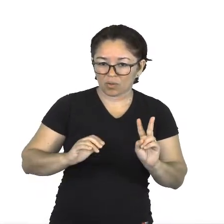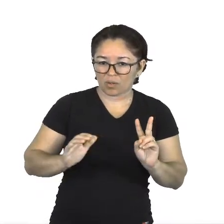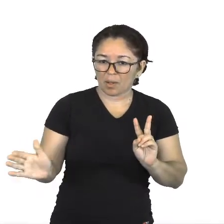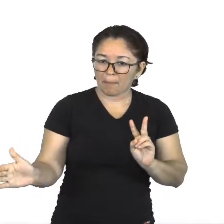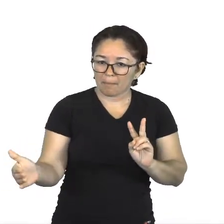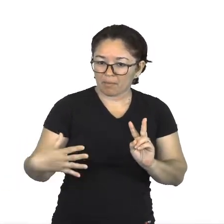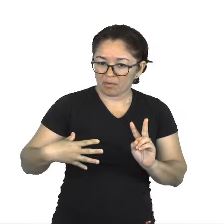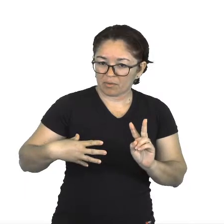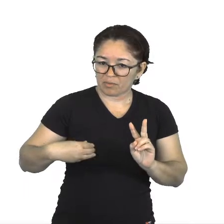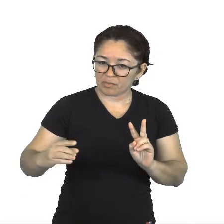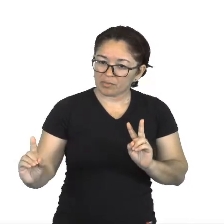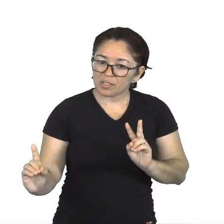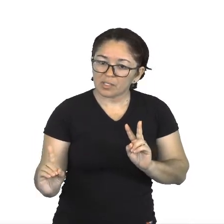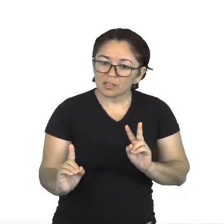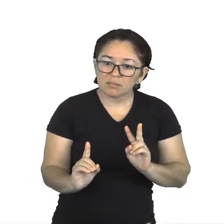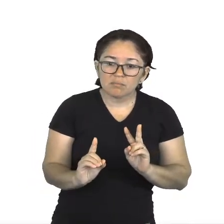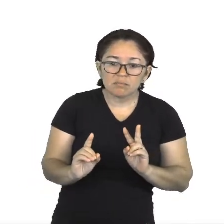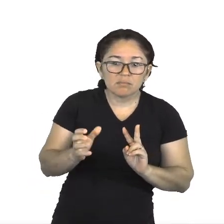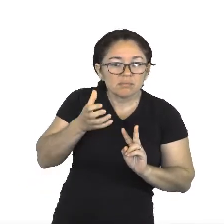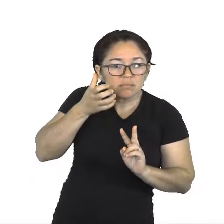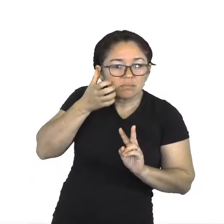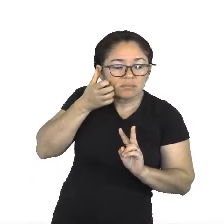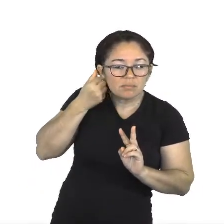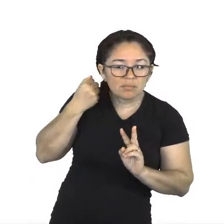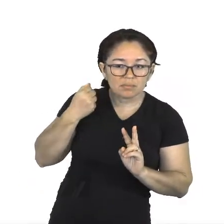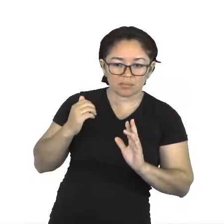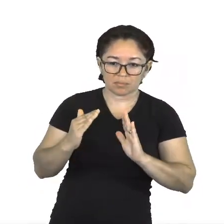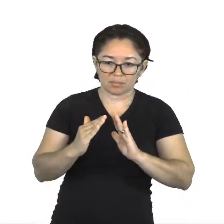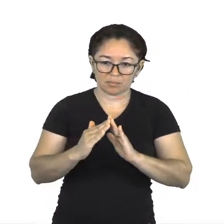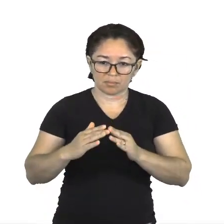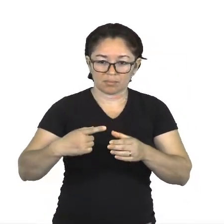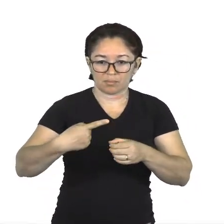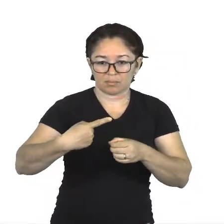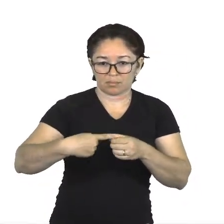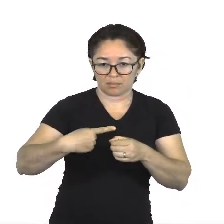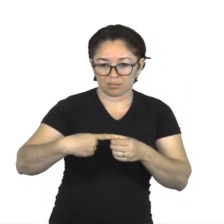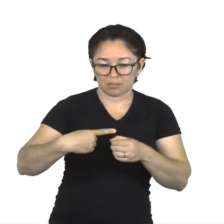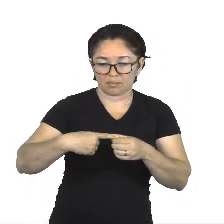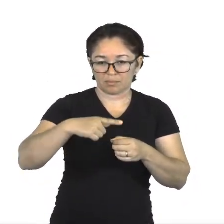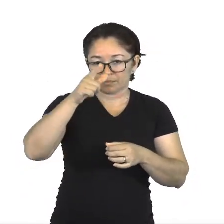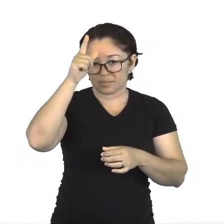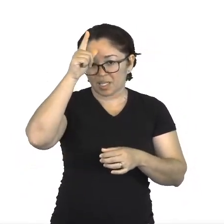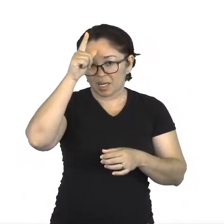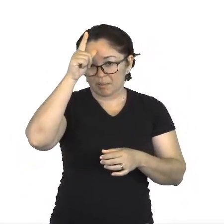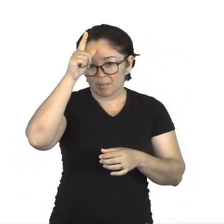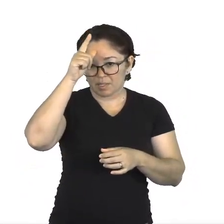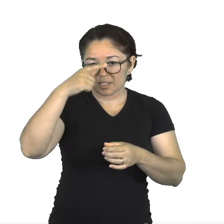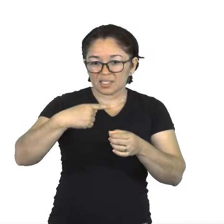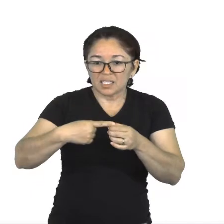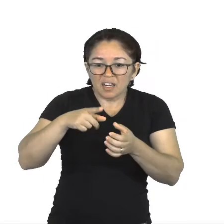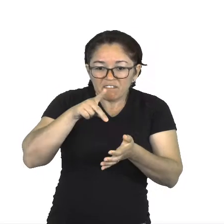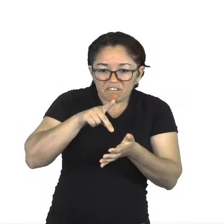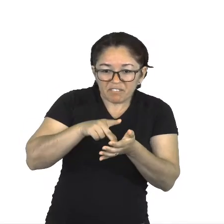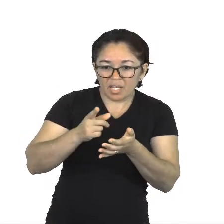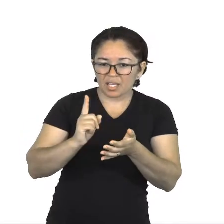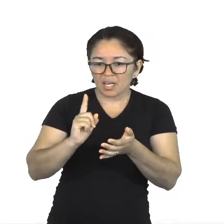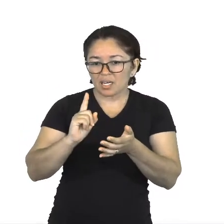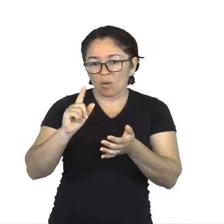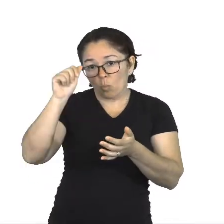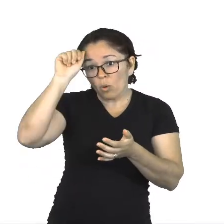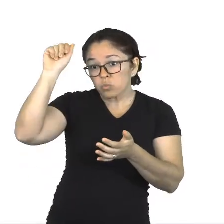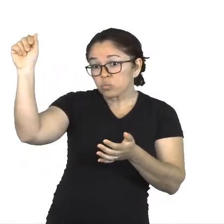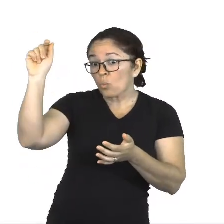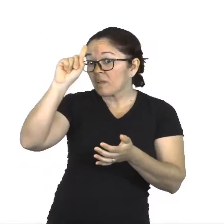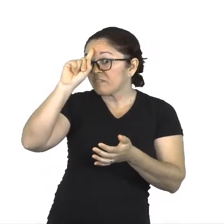moradores de Molchim, uma cidadezinha fictícia na Alemanha. Então vejam aí que esse livro